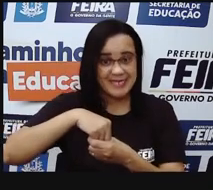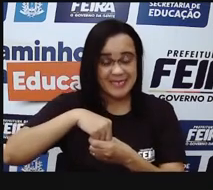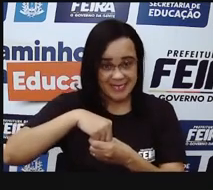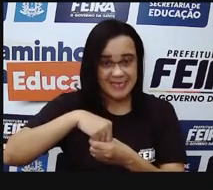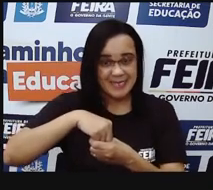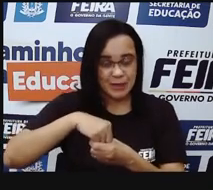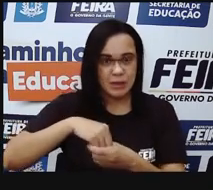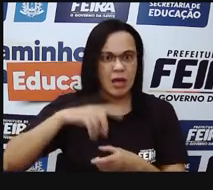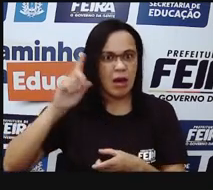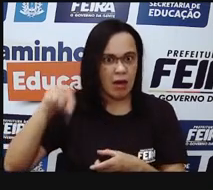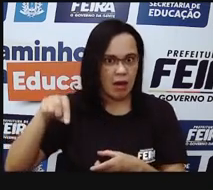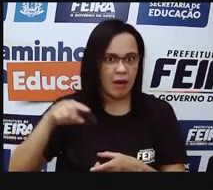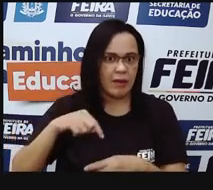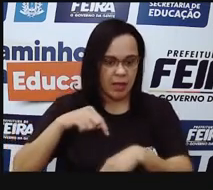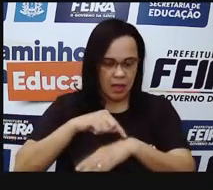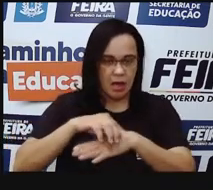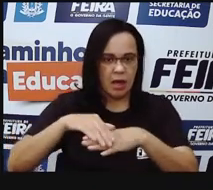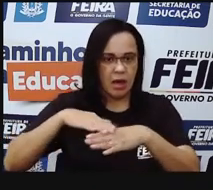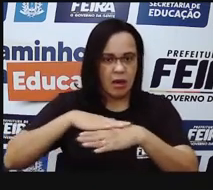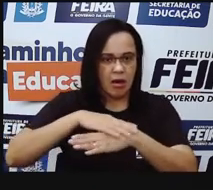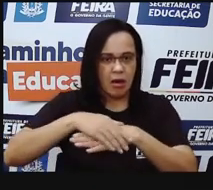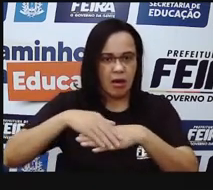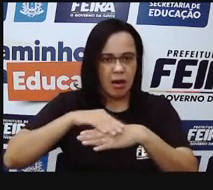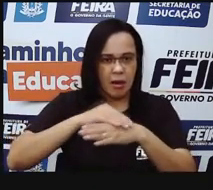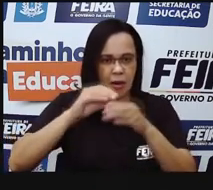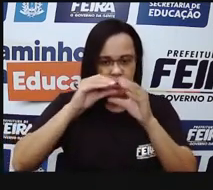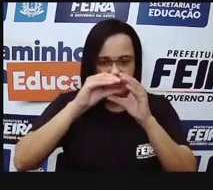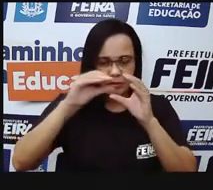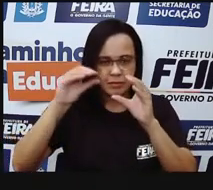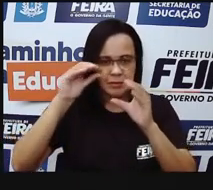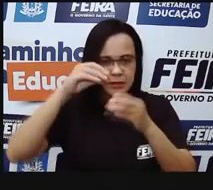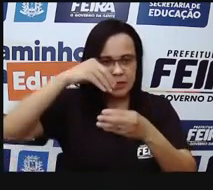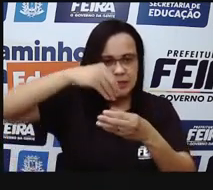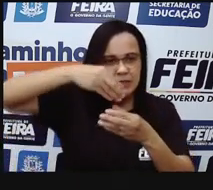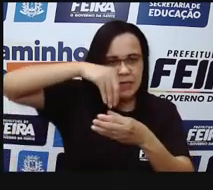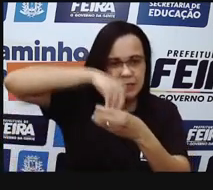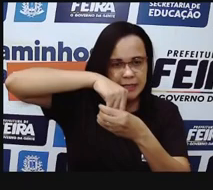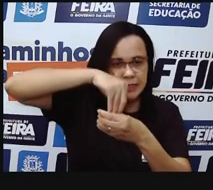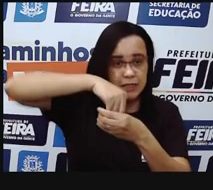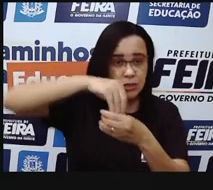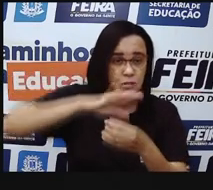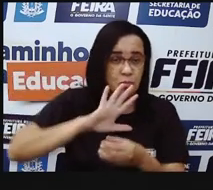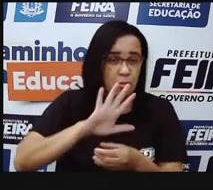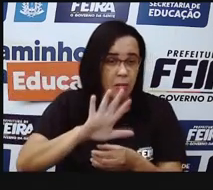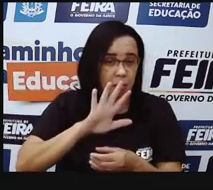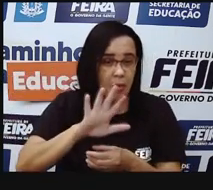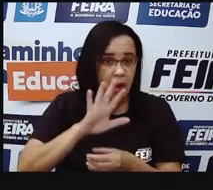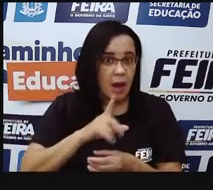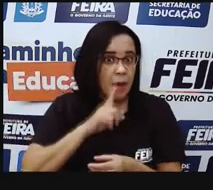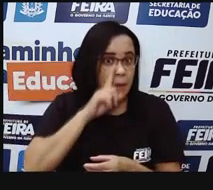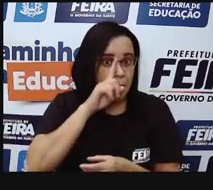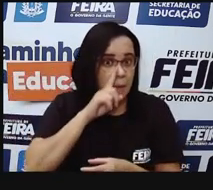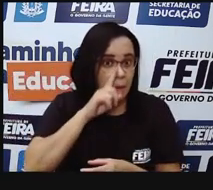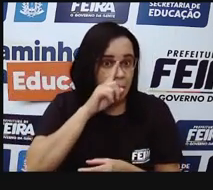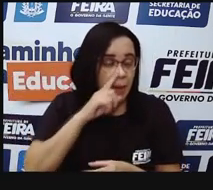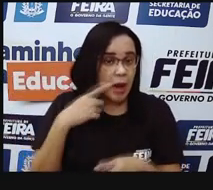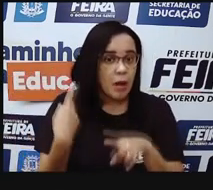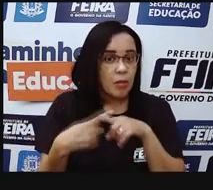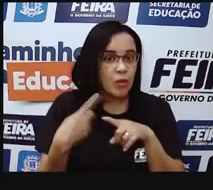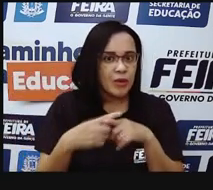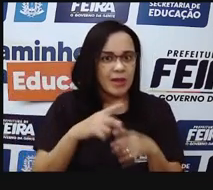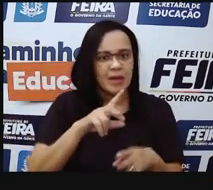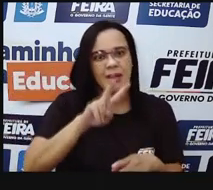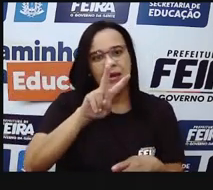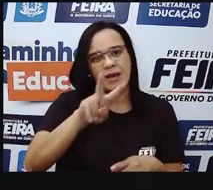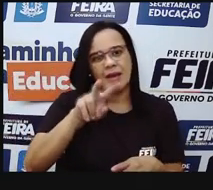E aí, sim, nessa região da berne, nós temos vascularização. O é isso, Pró? A gente tem vários sanguinhos,